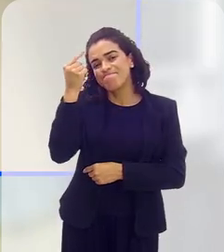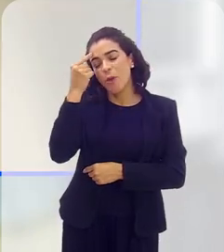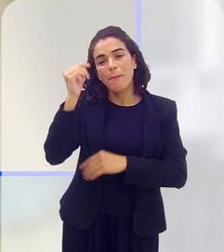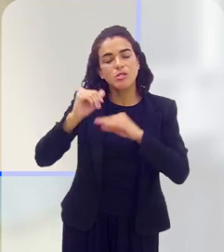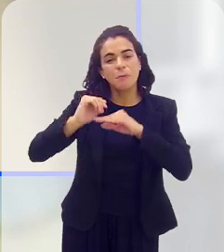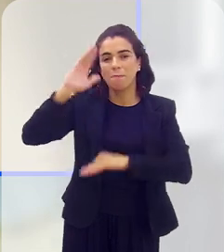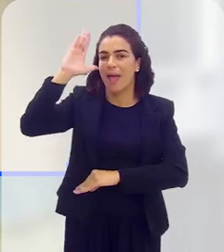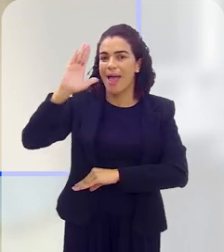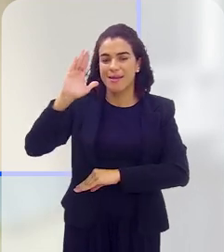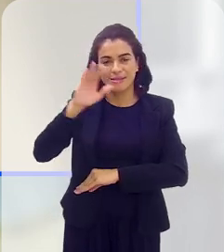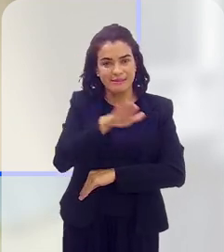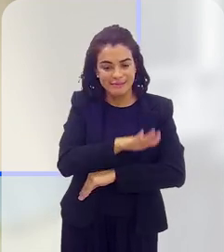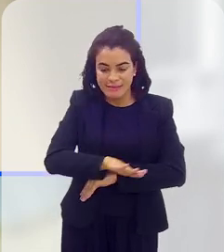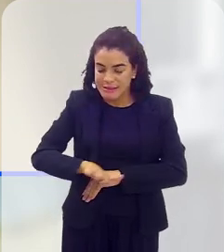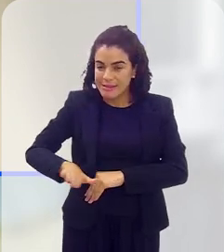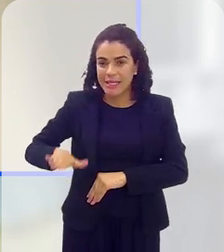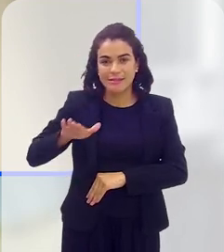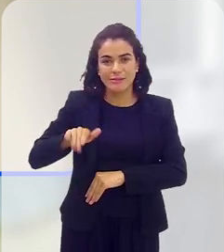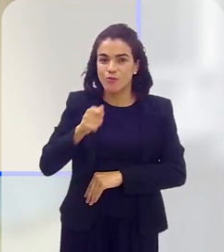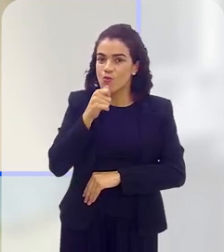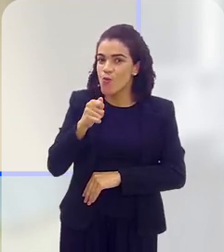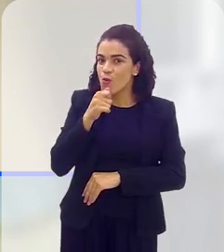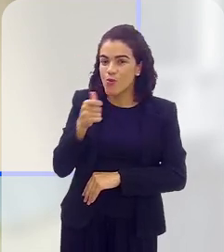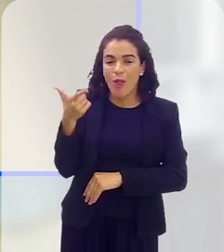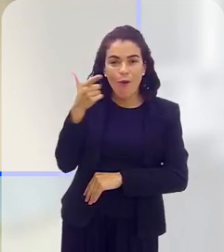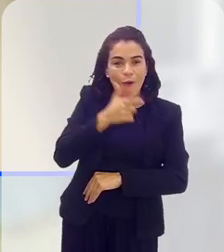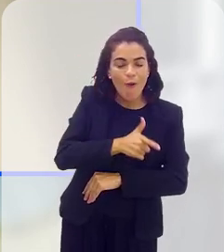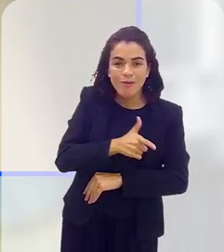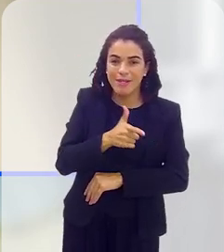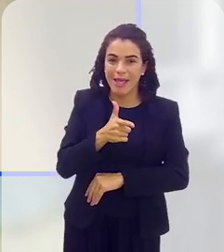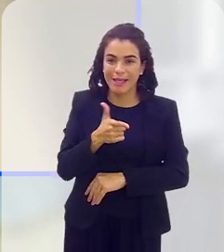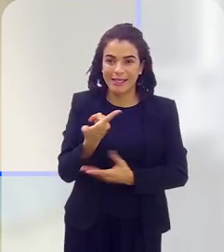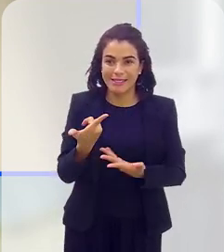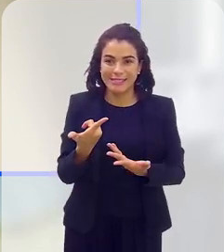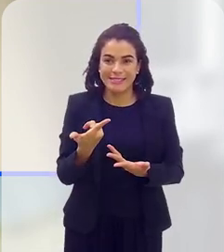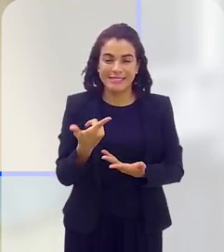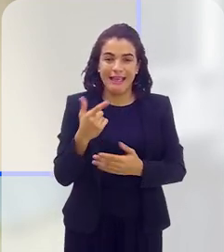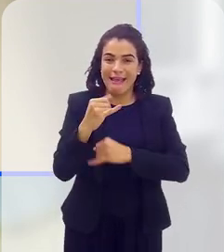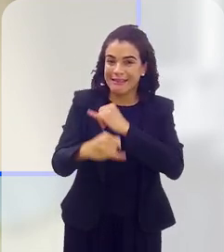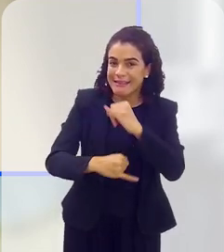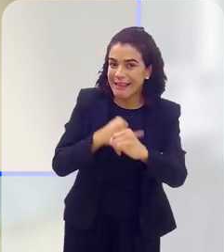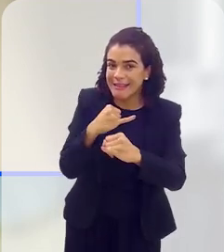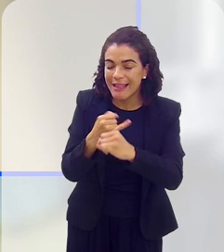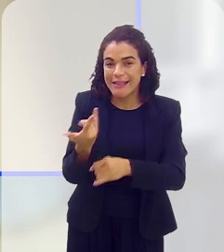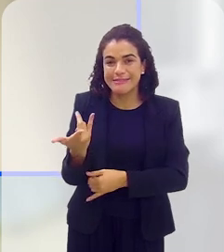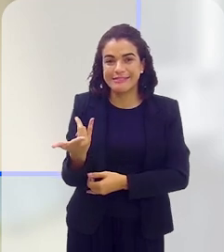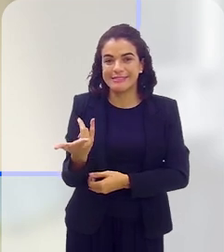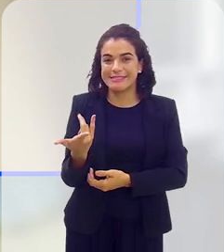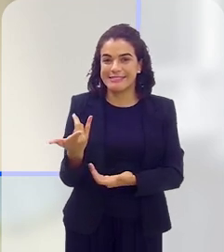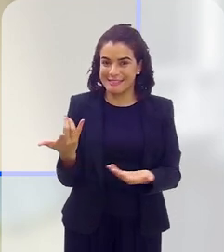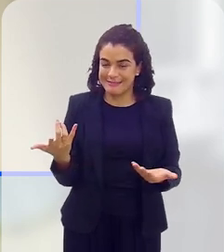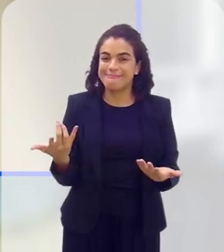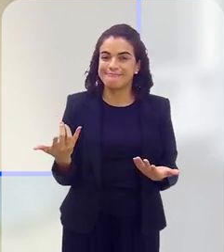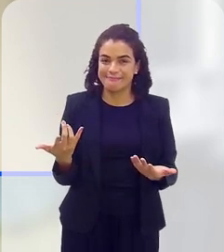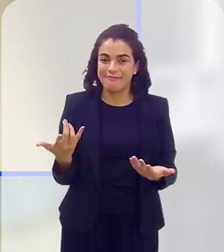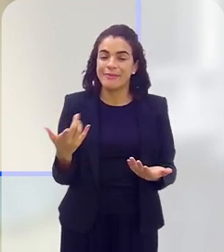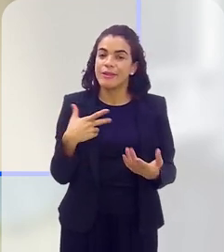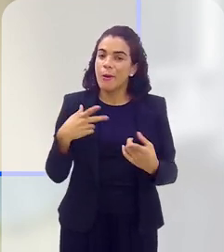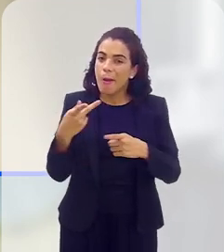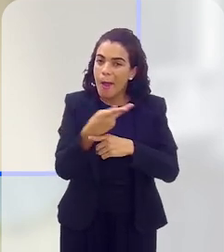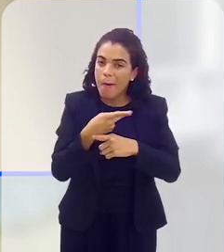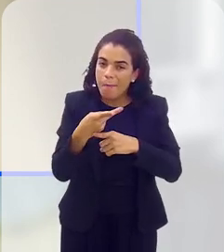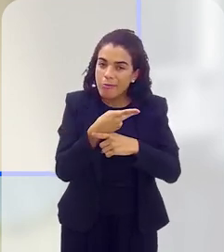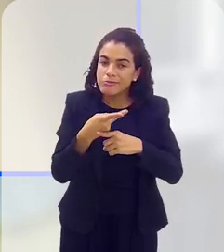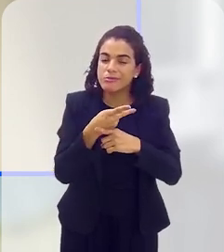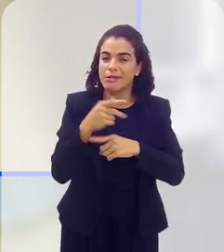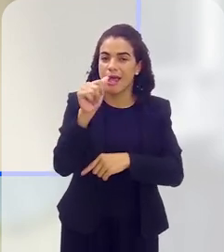penso além, eu penso nas crianças que não têm acesso a nada, que não têm acesso à internet. Então, assim, a